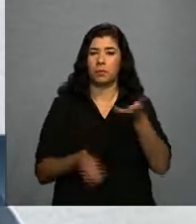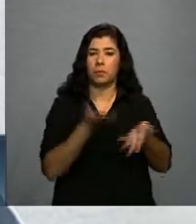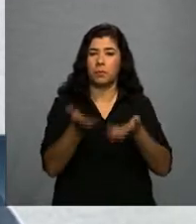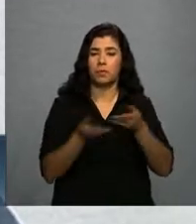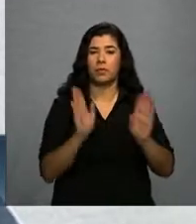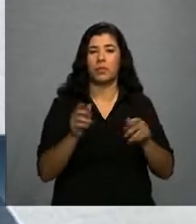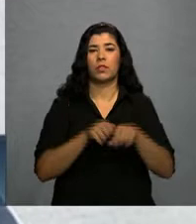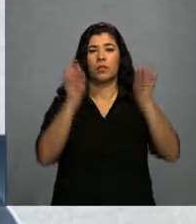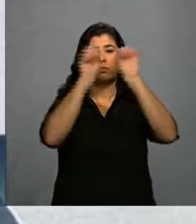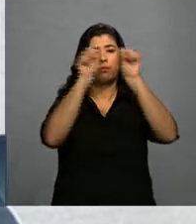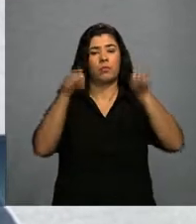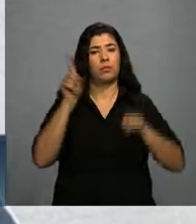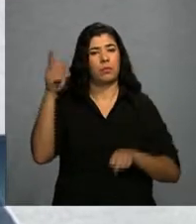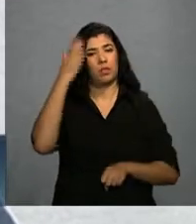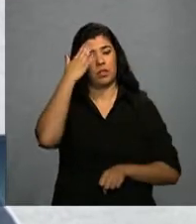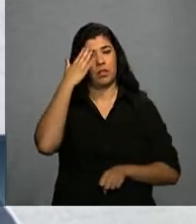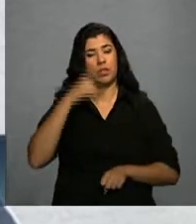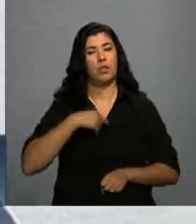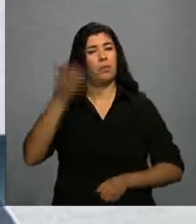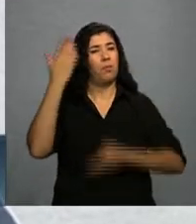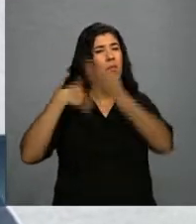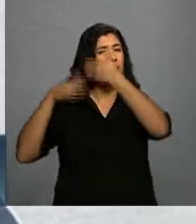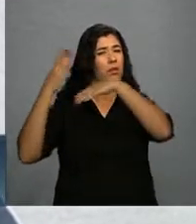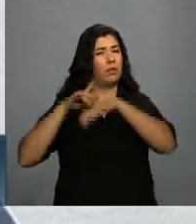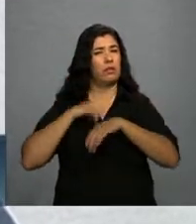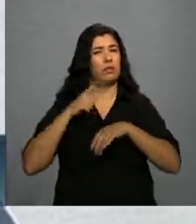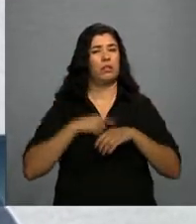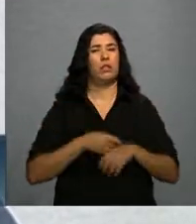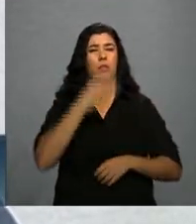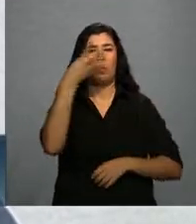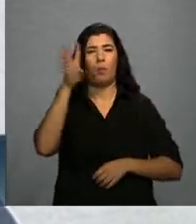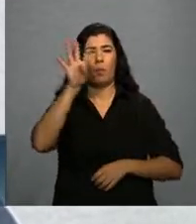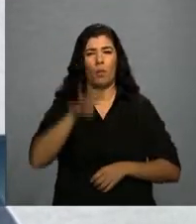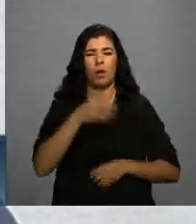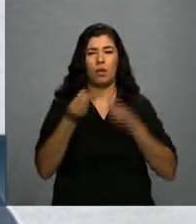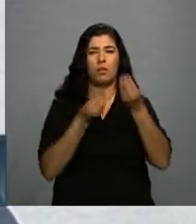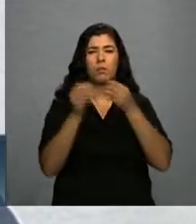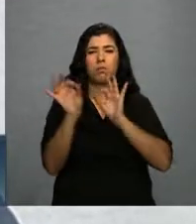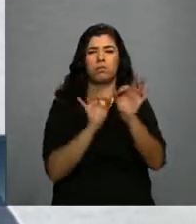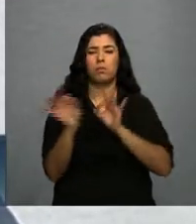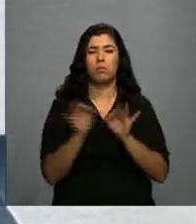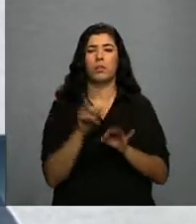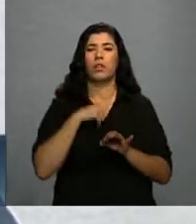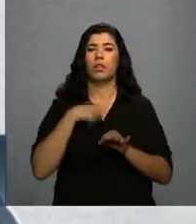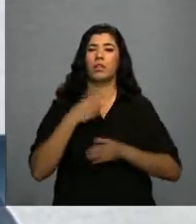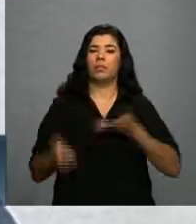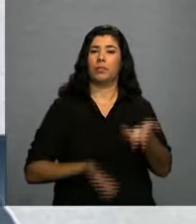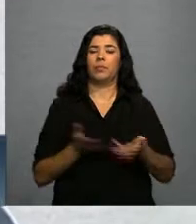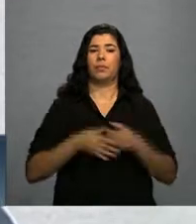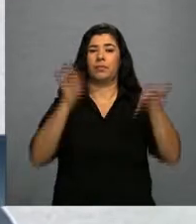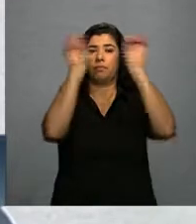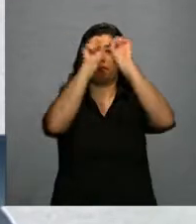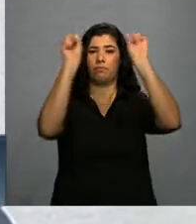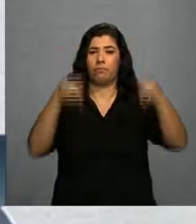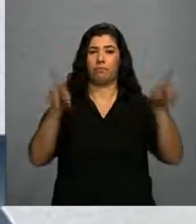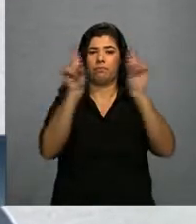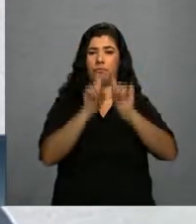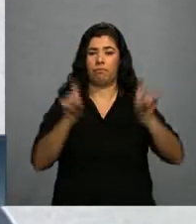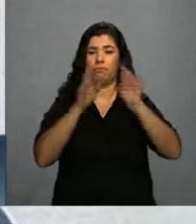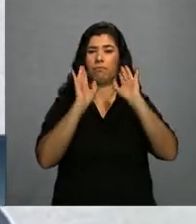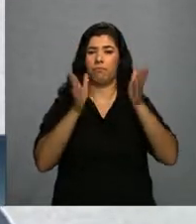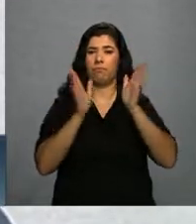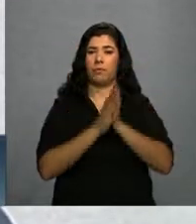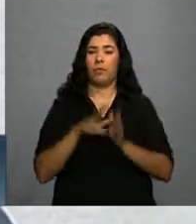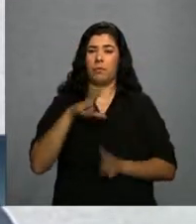Hoje, o Hospital das Clínicas que utilizava uma planilha de Excel tem um serviço informatizado, e um serviço que utilizava um